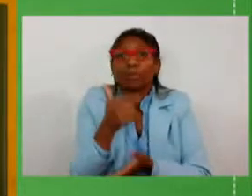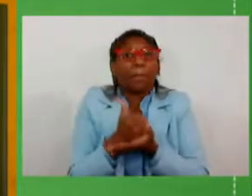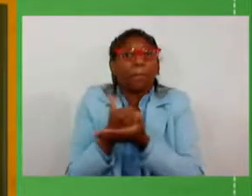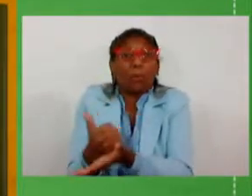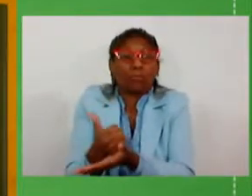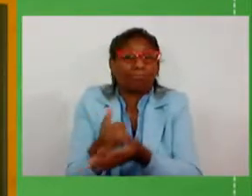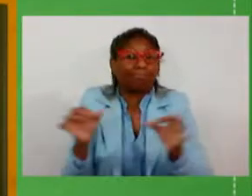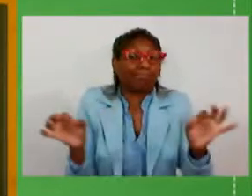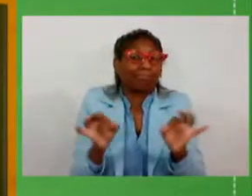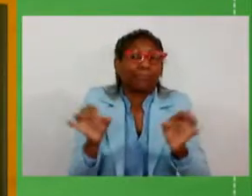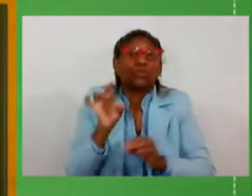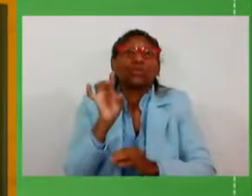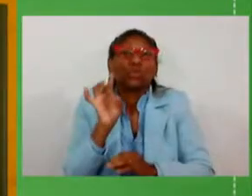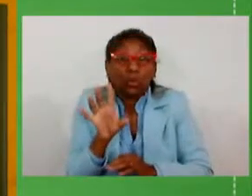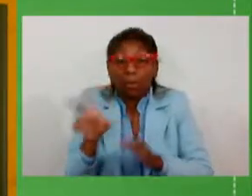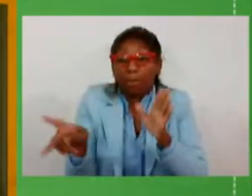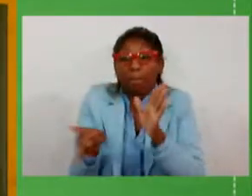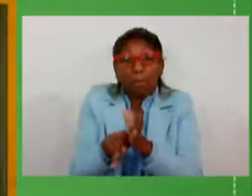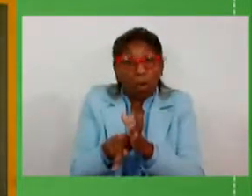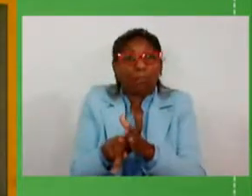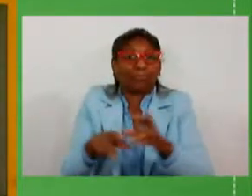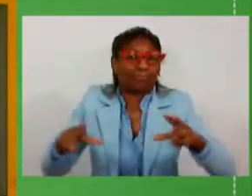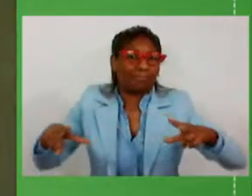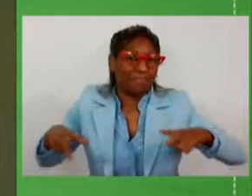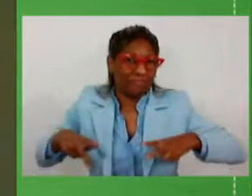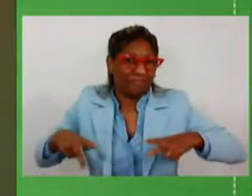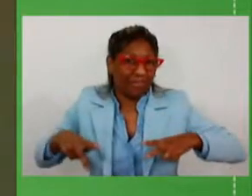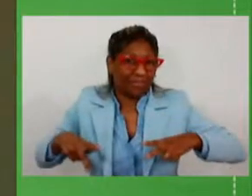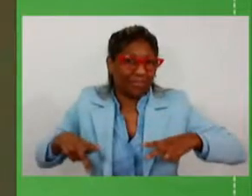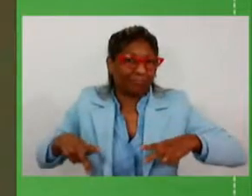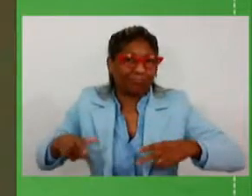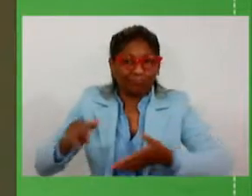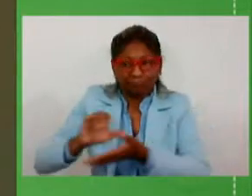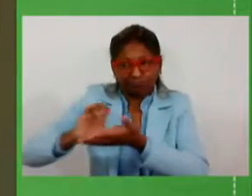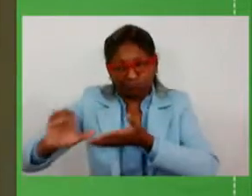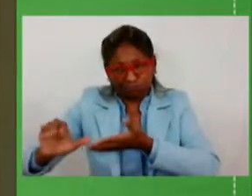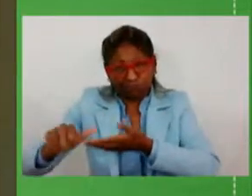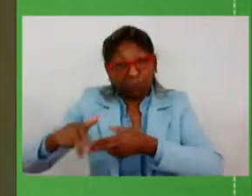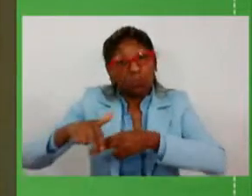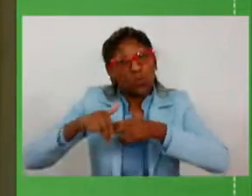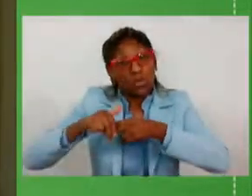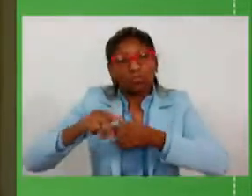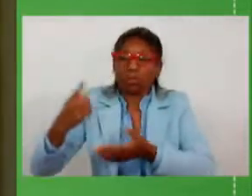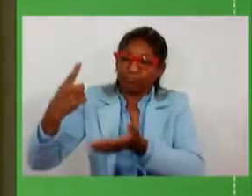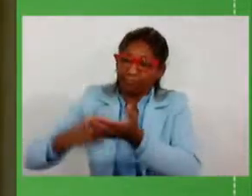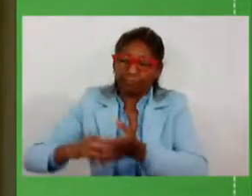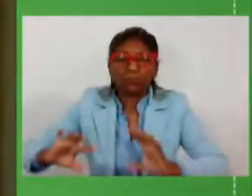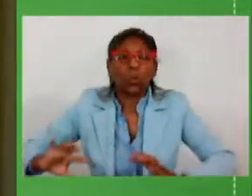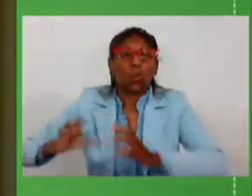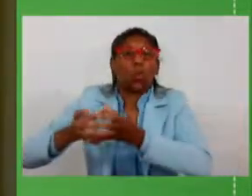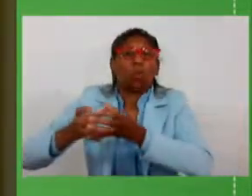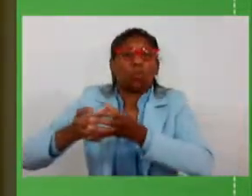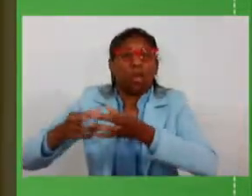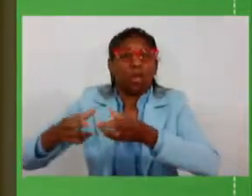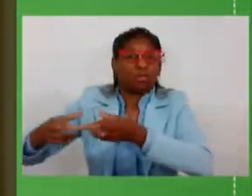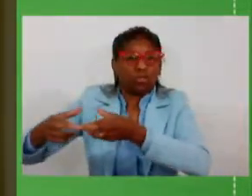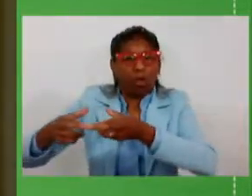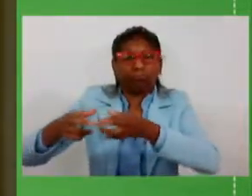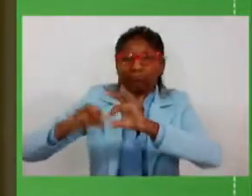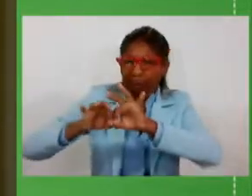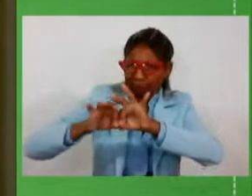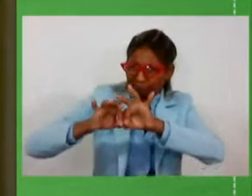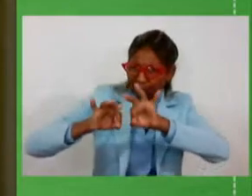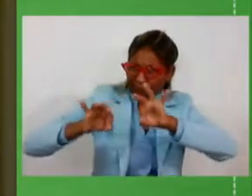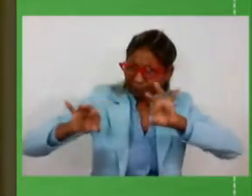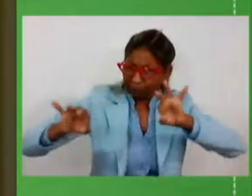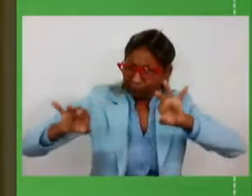unicamente com os recursos da iniciativa privada, e por isso fizemos este agrupamento, e numa extensão capaz de atrair